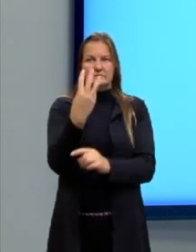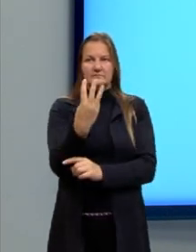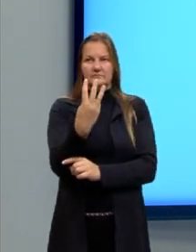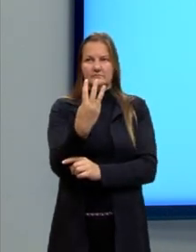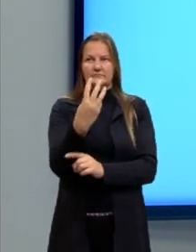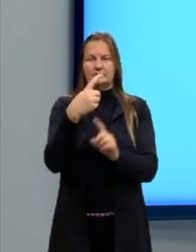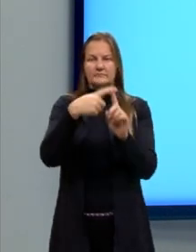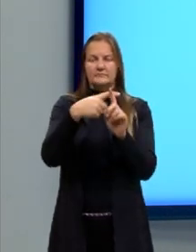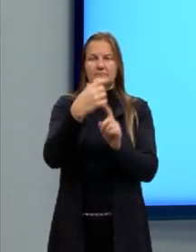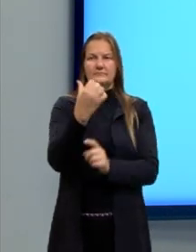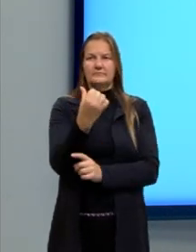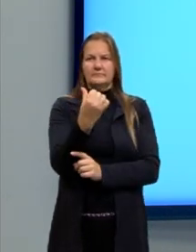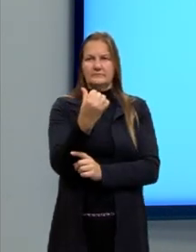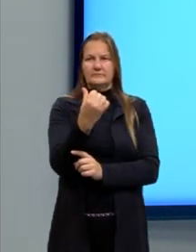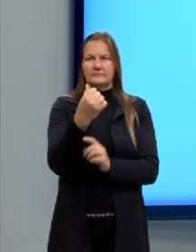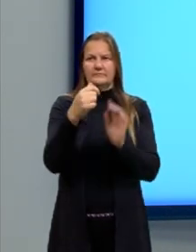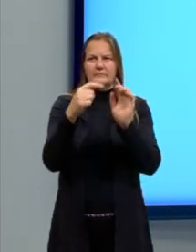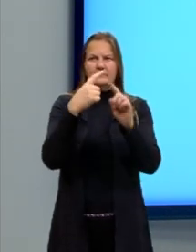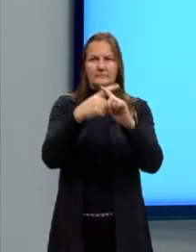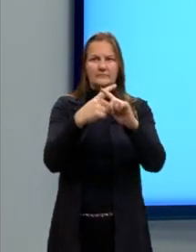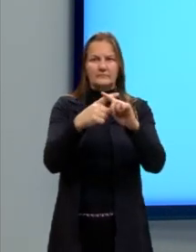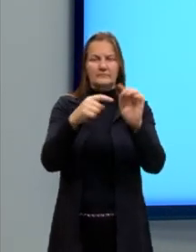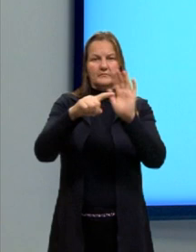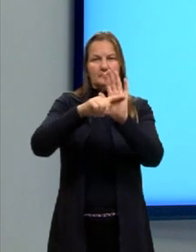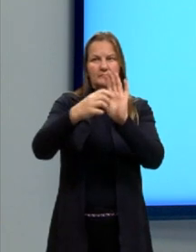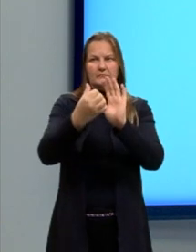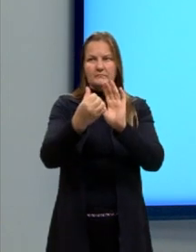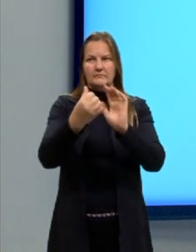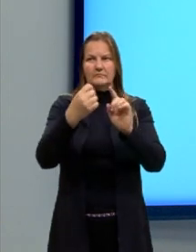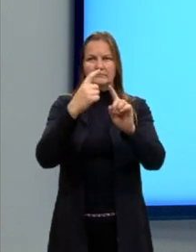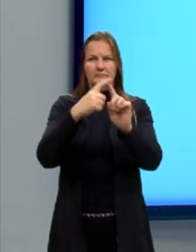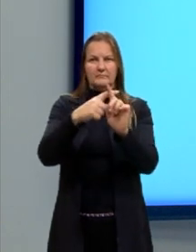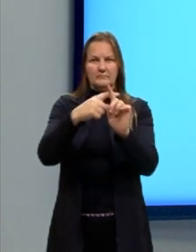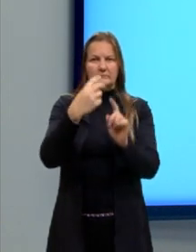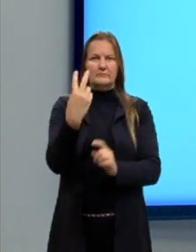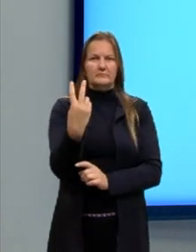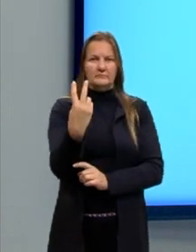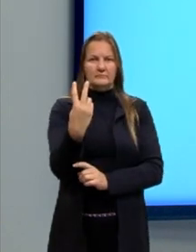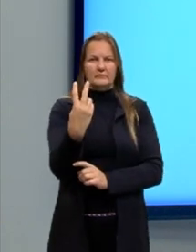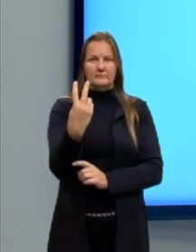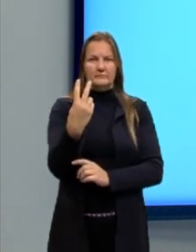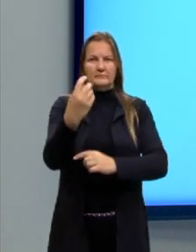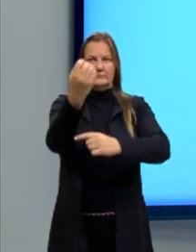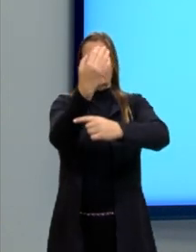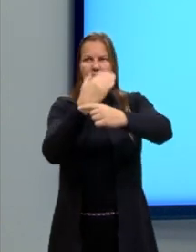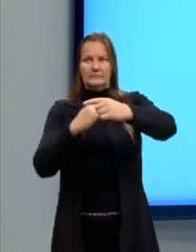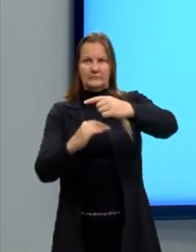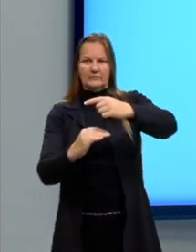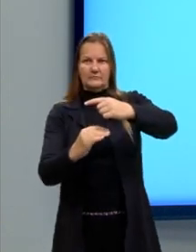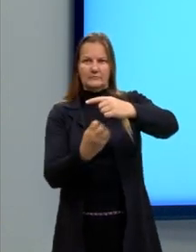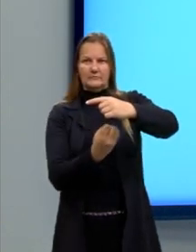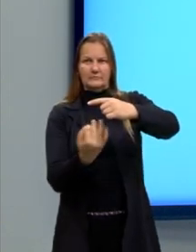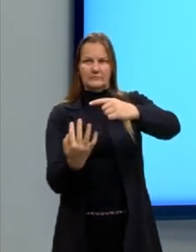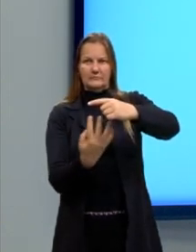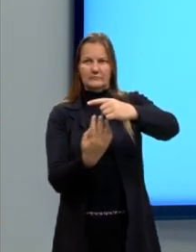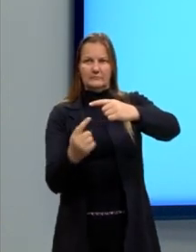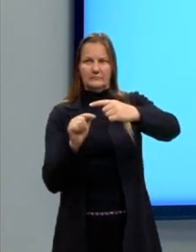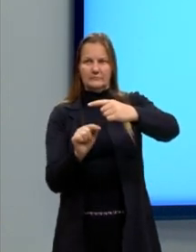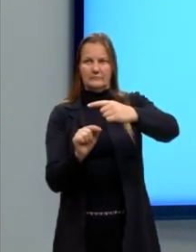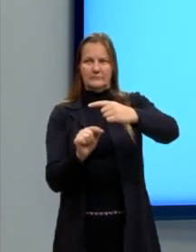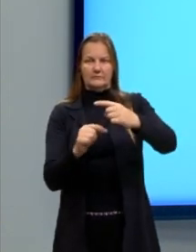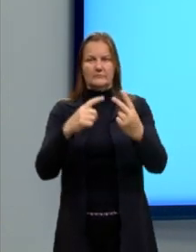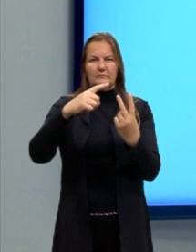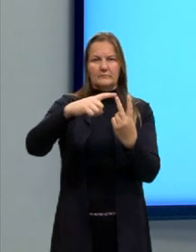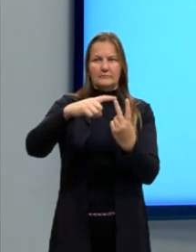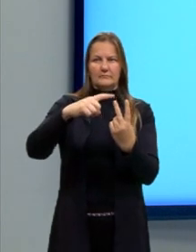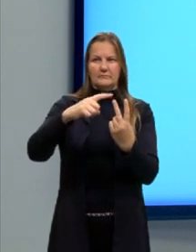mais 6 vezes menos 6, mais 2. No denominador, nós teríamos a raiz